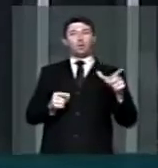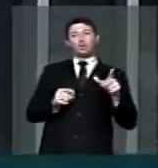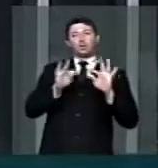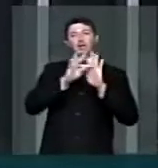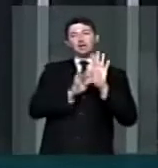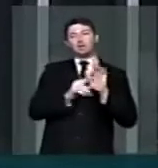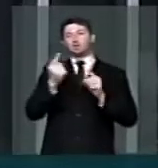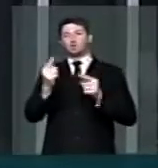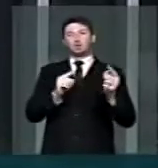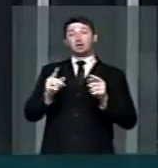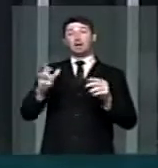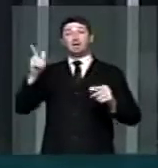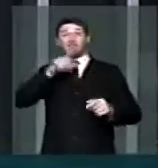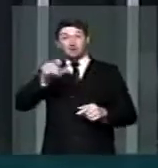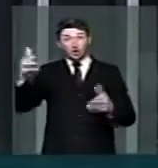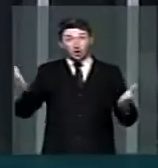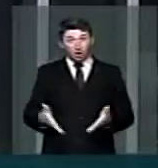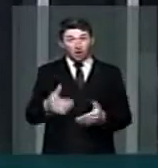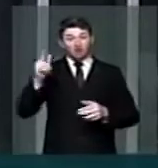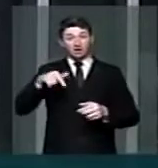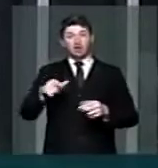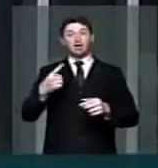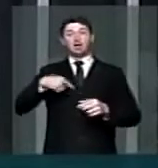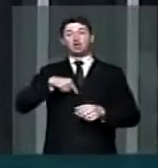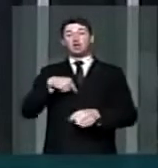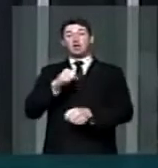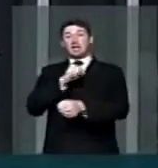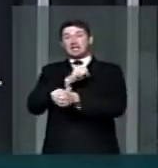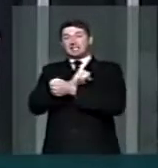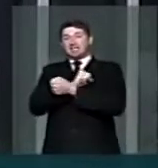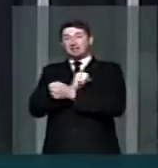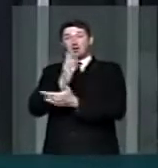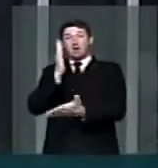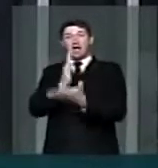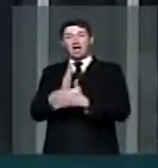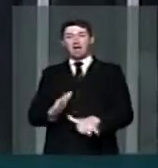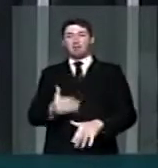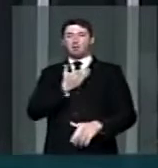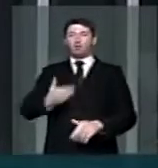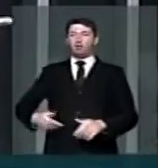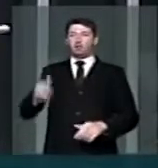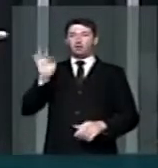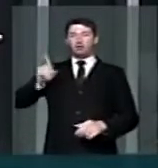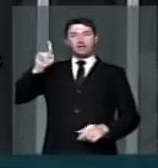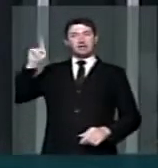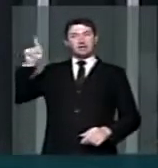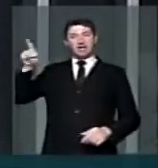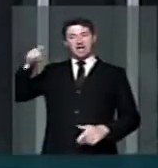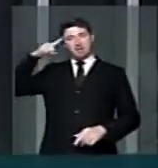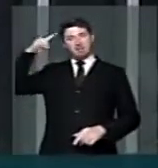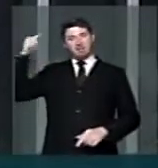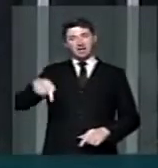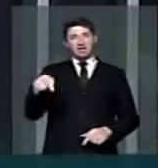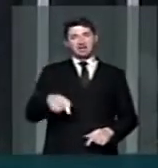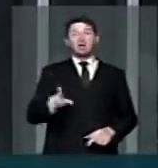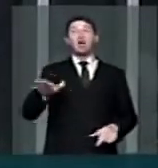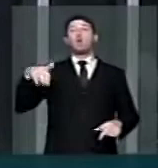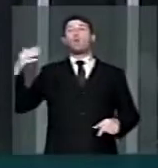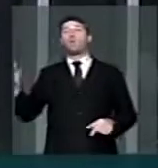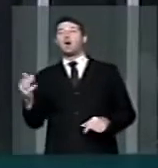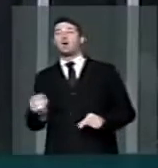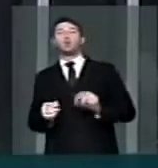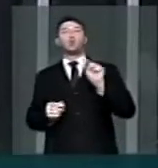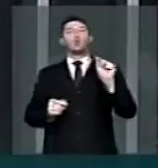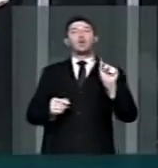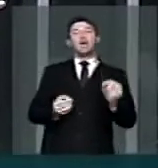maior vitória que a gente tem hoje é sair da escravidão, do Poder Executivo impor quando e quem